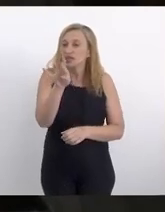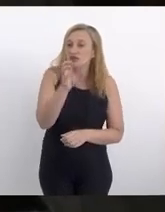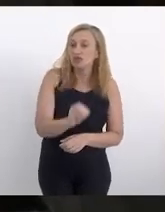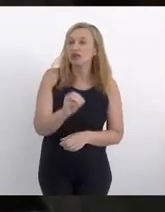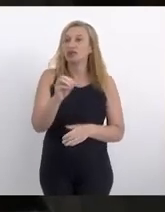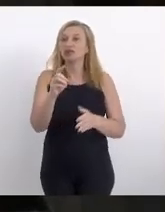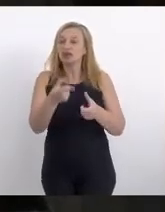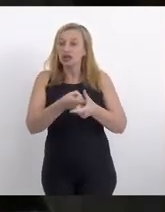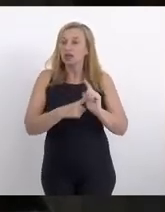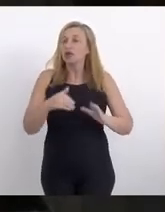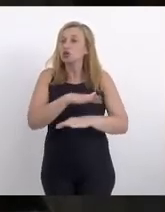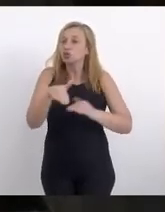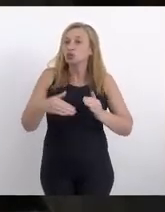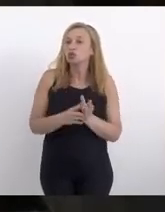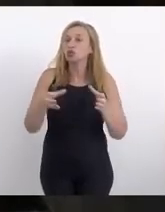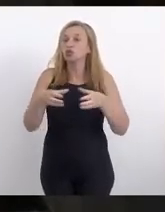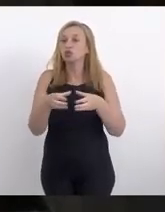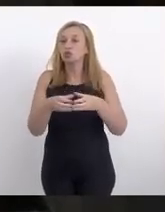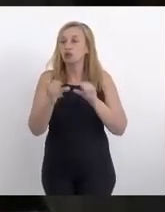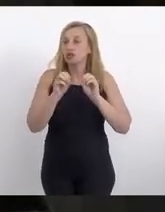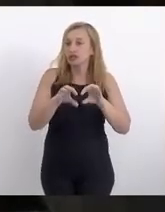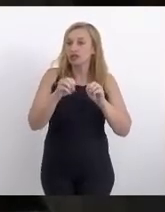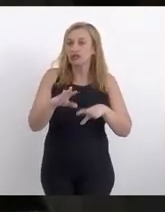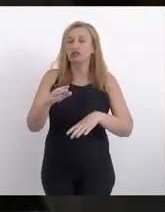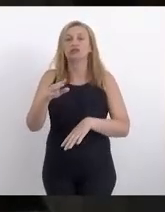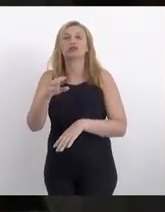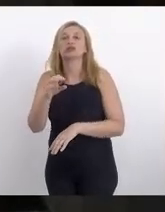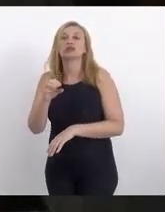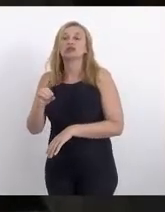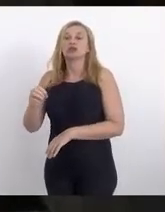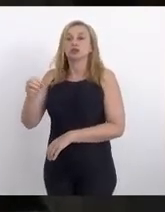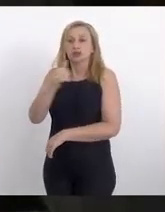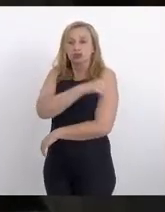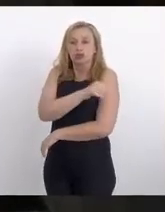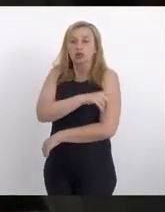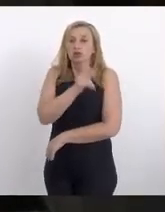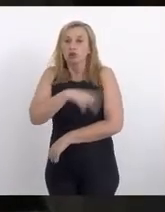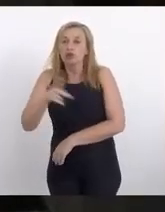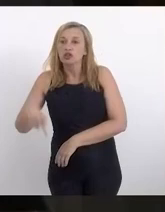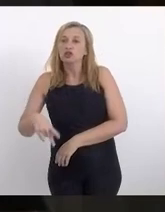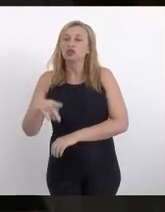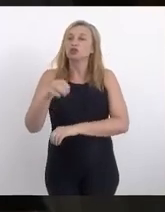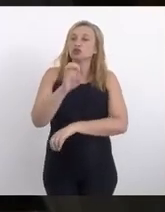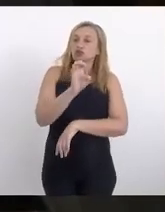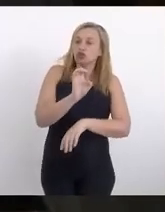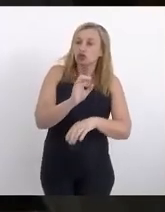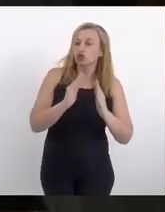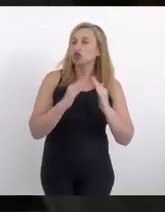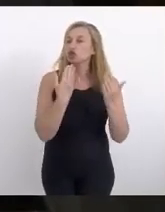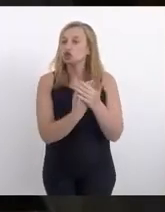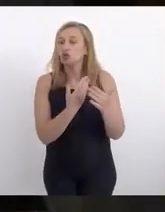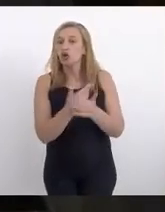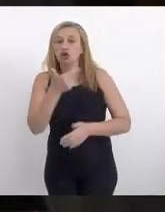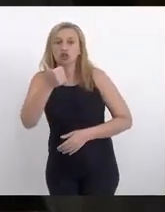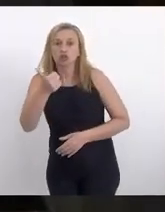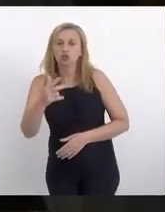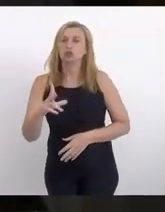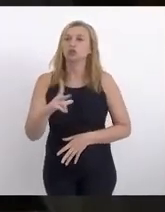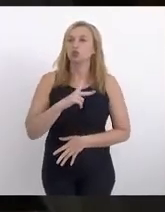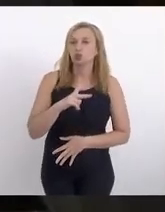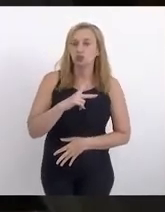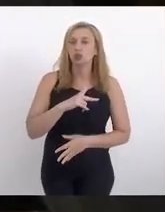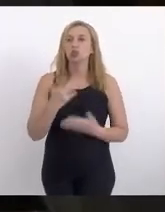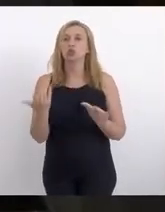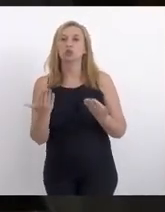toda a comunidade educacional do Rio de Janeiro. profissionais da educação, diretores de escola, estudantes, donos de escolas particulares, suas entidades